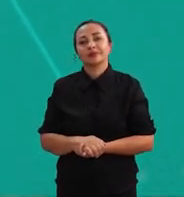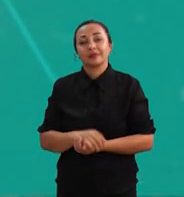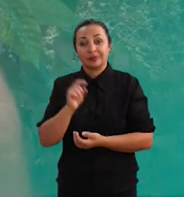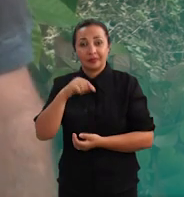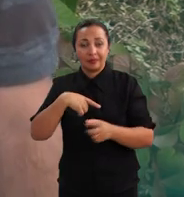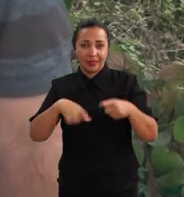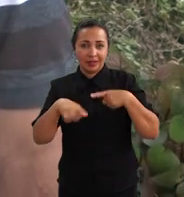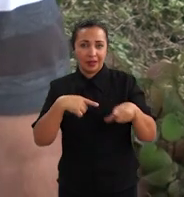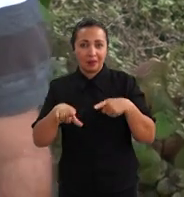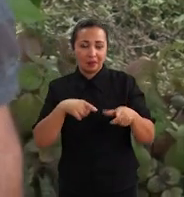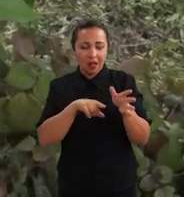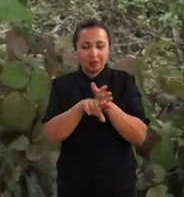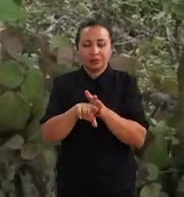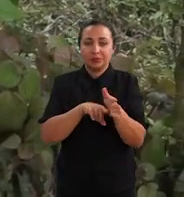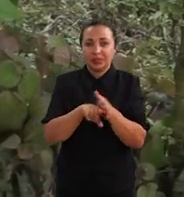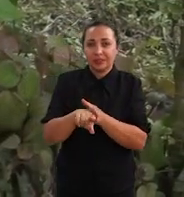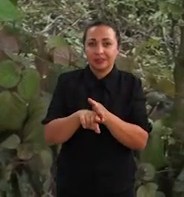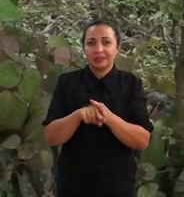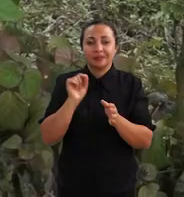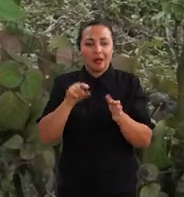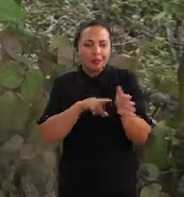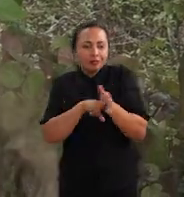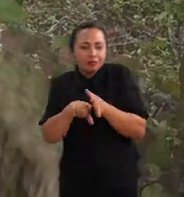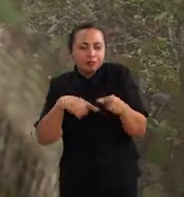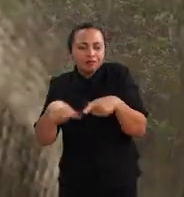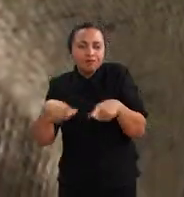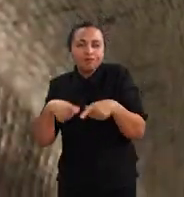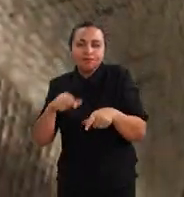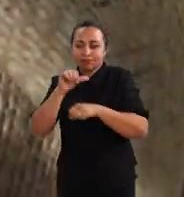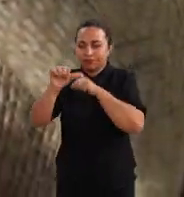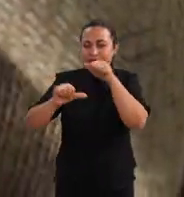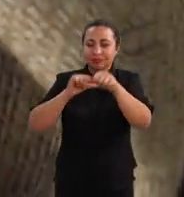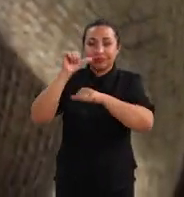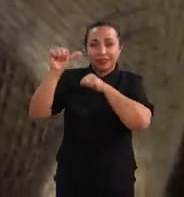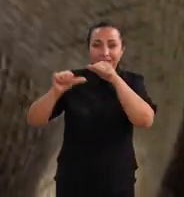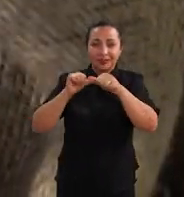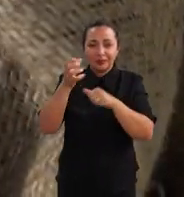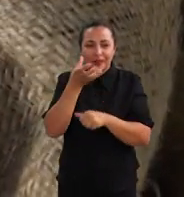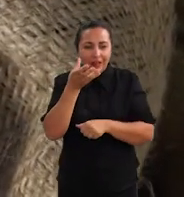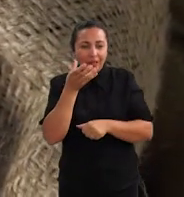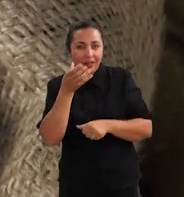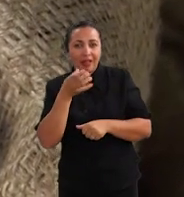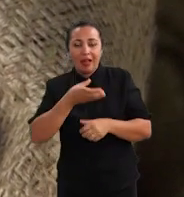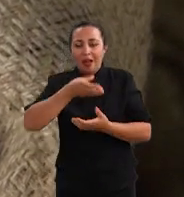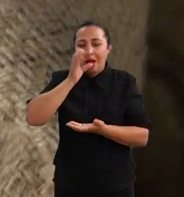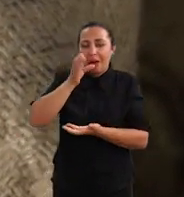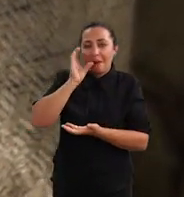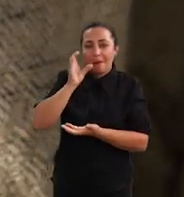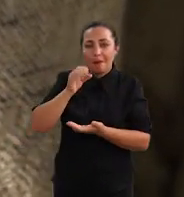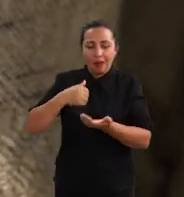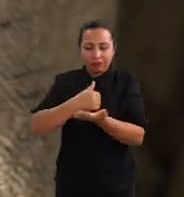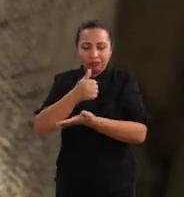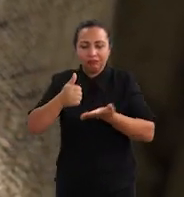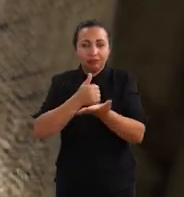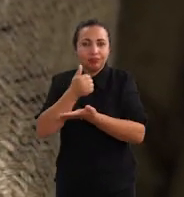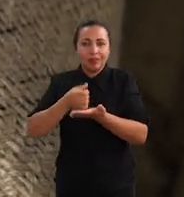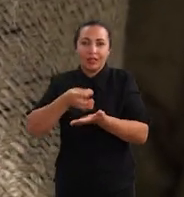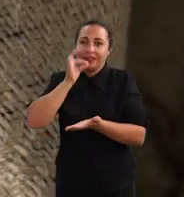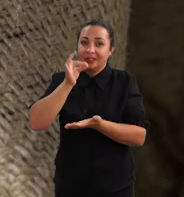Esse trabalho de pesquisa é um trabalho que visa a gente desenvolver uma bebida à base de café,